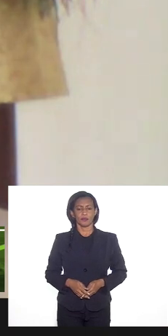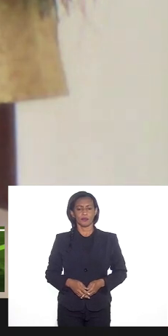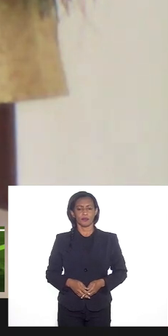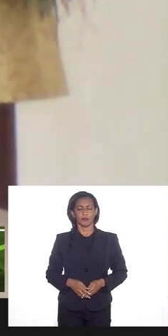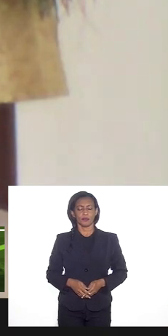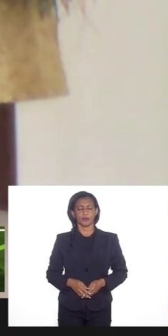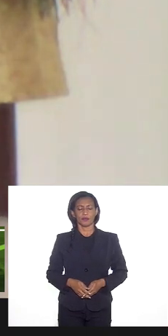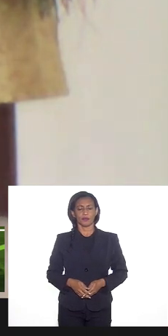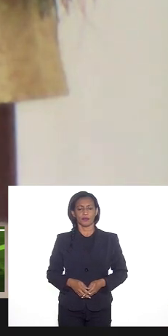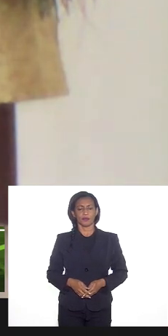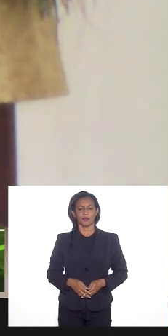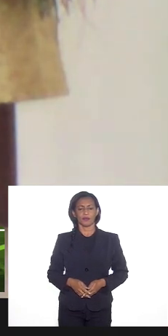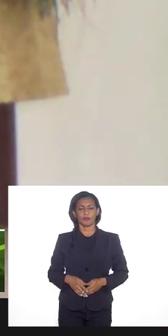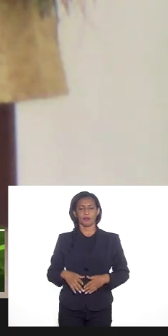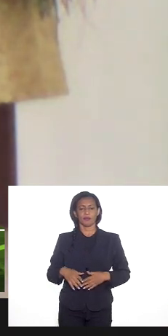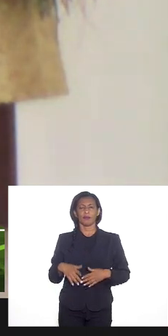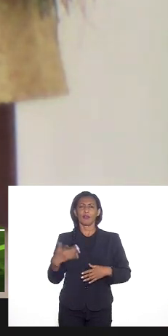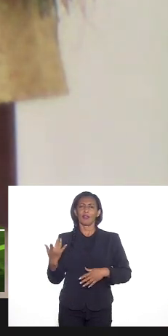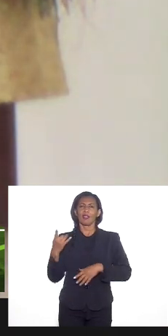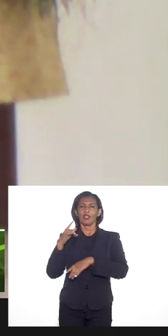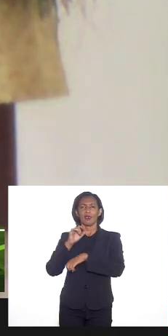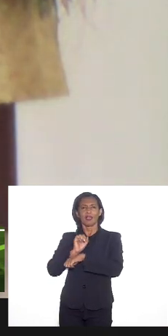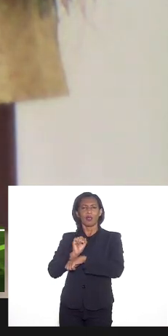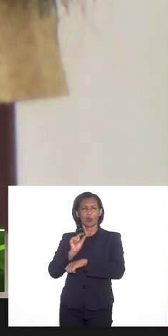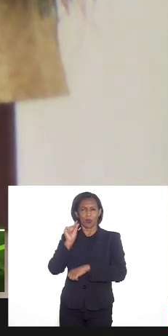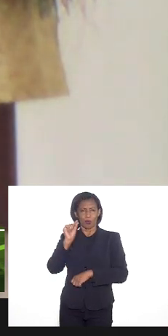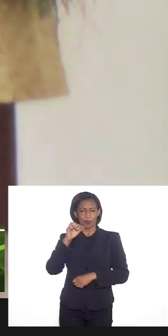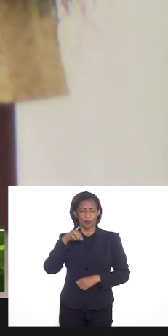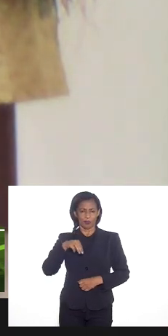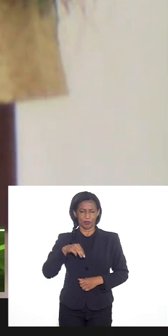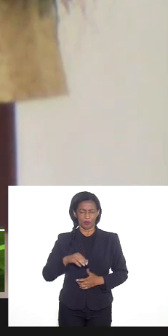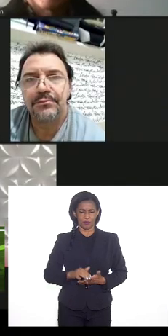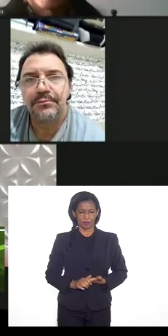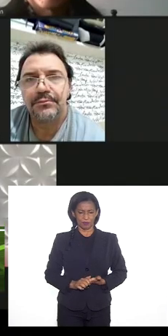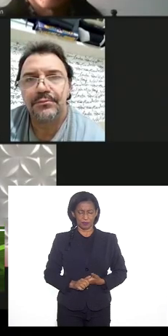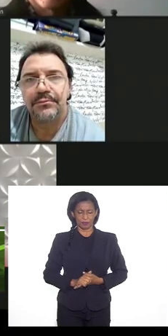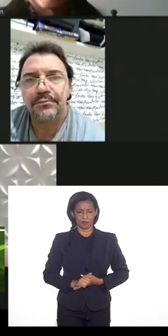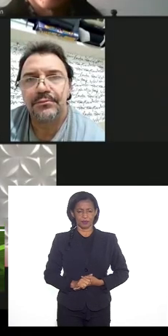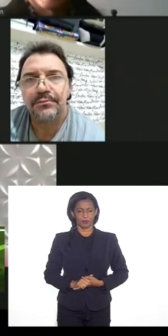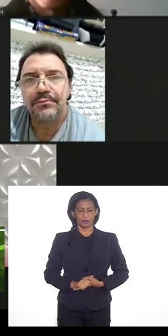elogiar. Espera um momentinho aí, por favor. Ana,